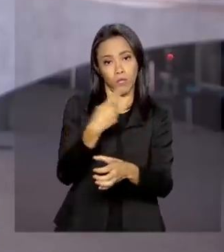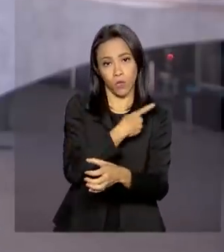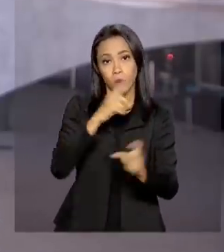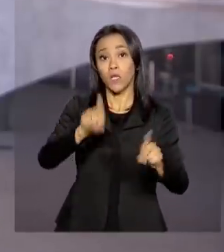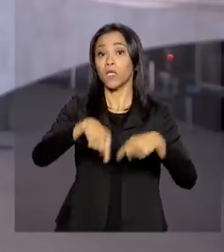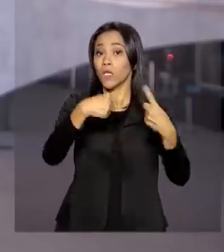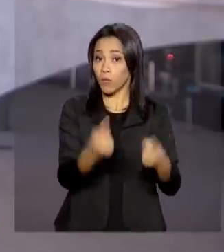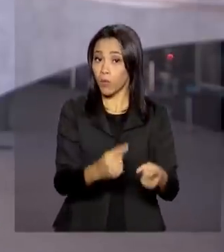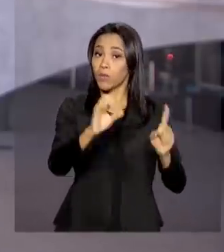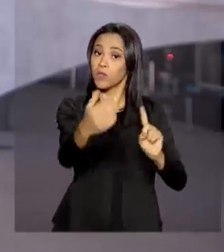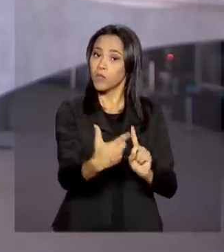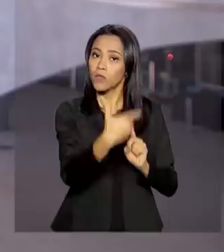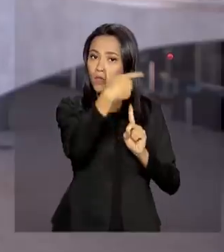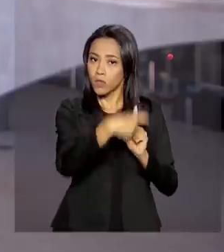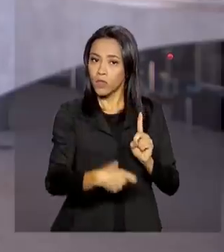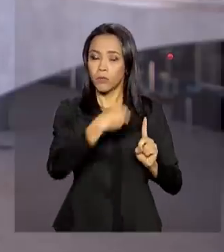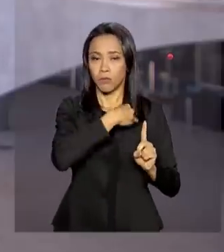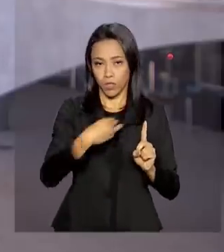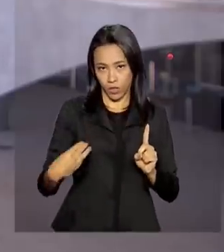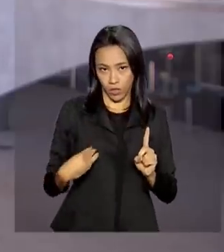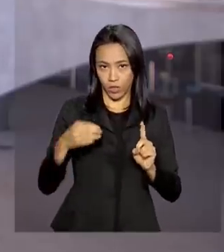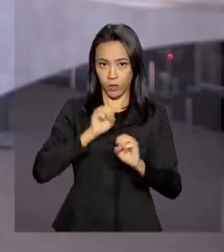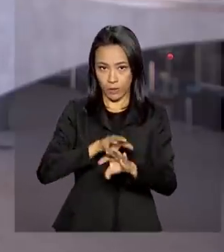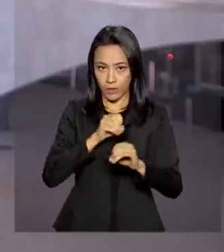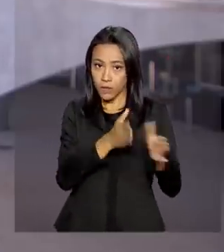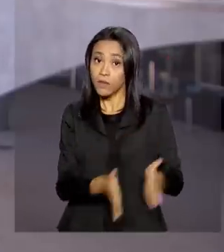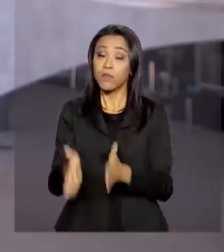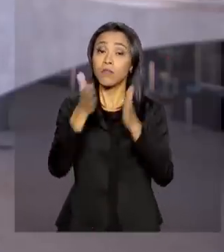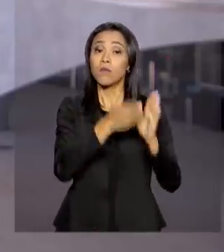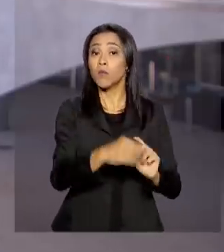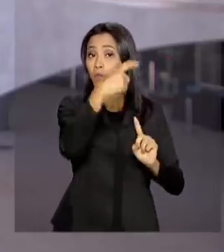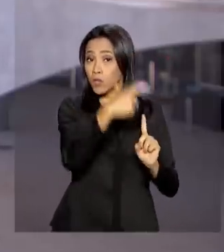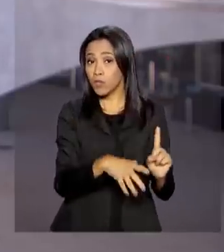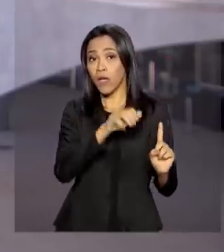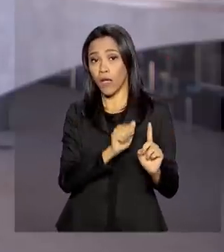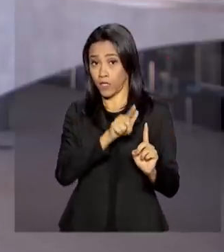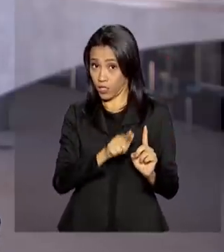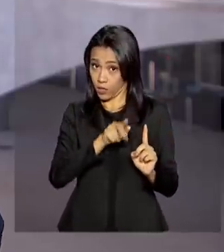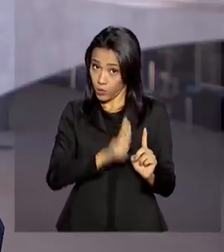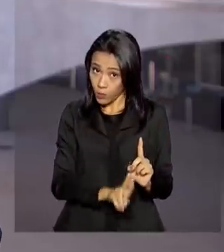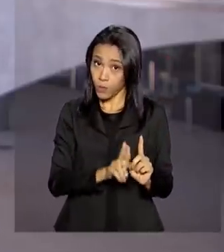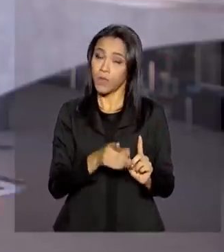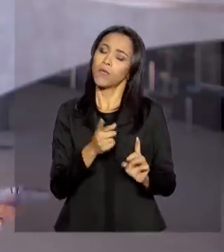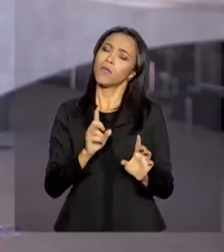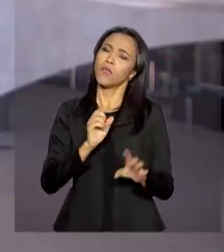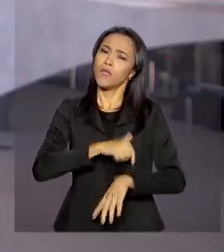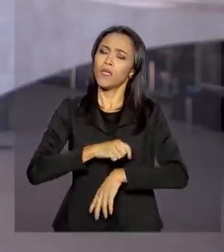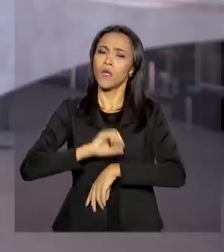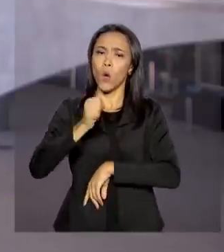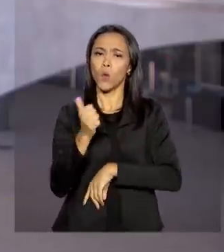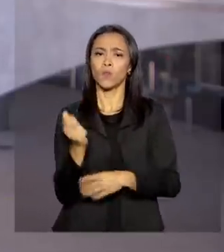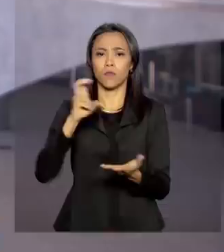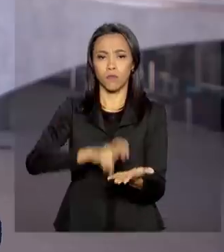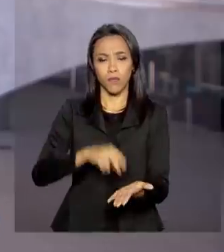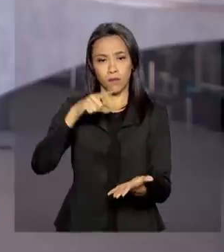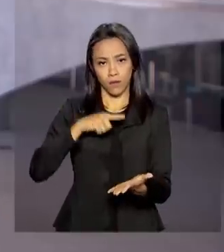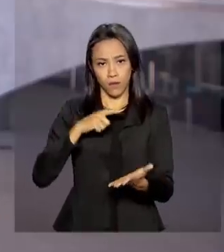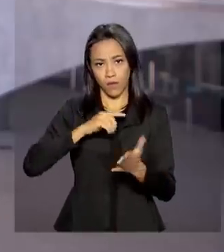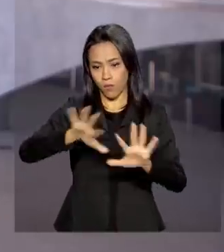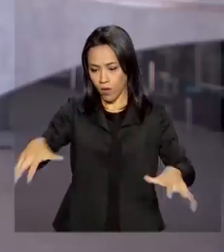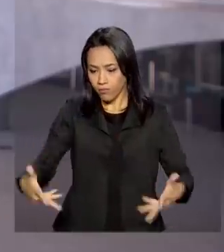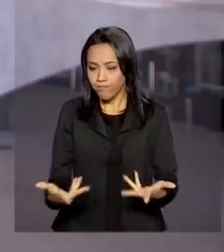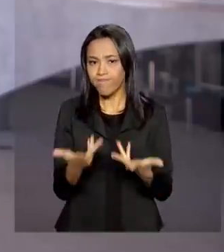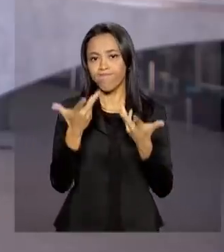Educação e também com o ministro da AGU. E por volta das 11 horas da manhã, numa solenidade aqui no Palácio do Planalto, o